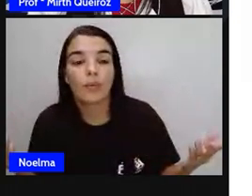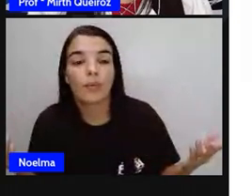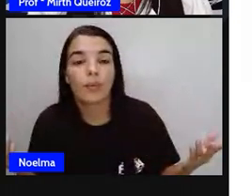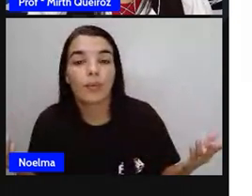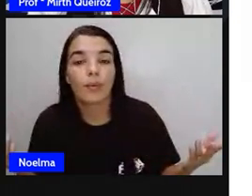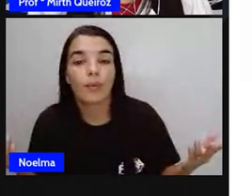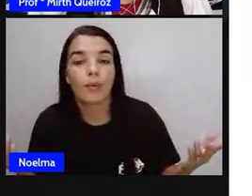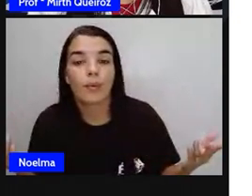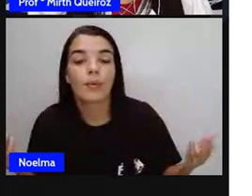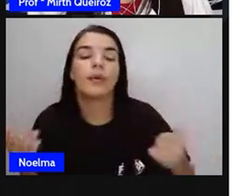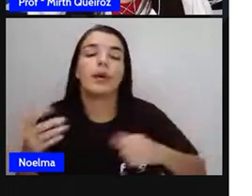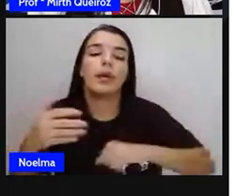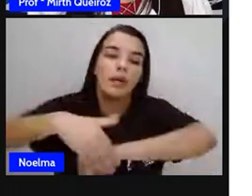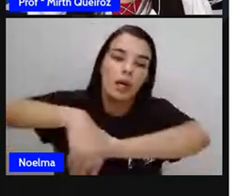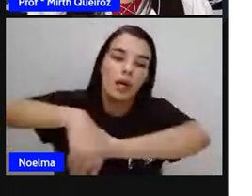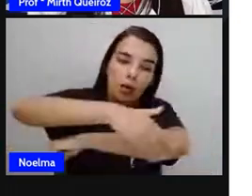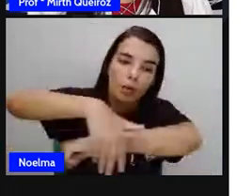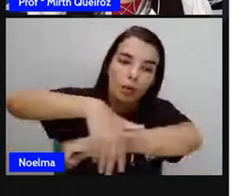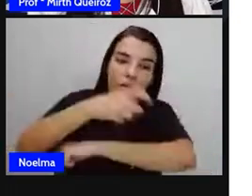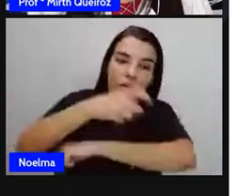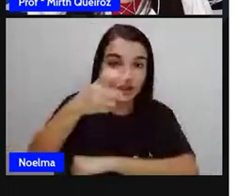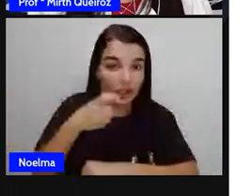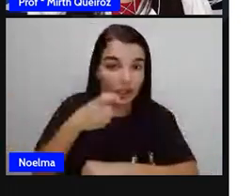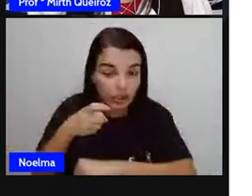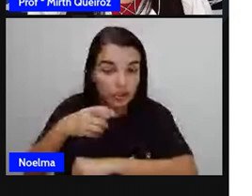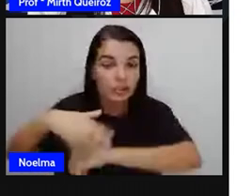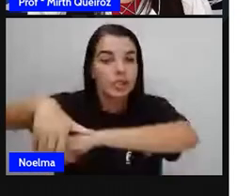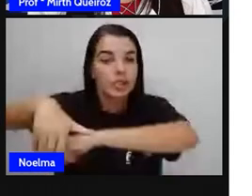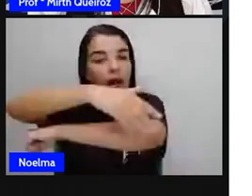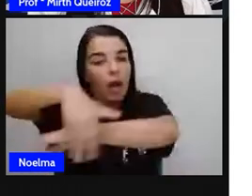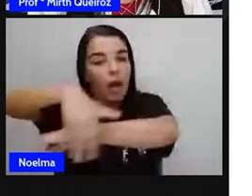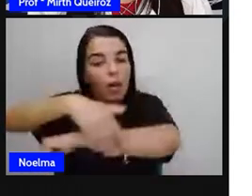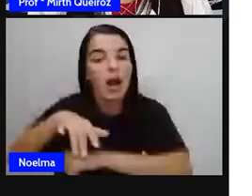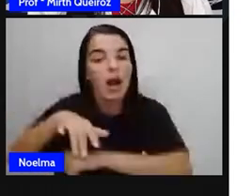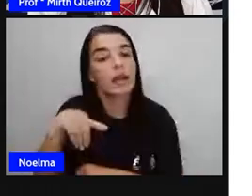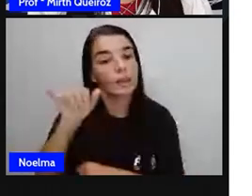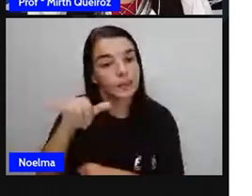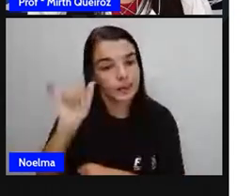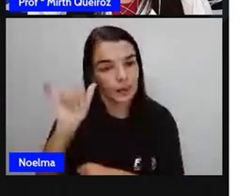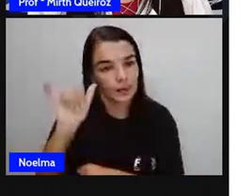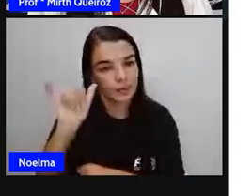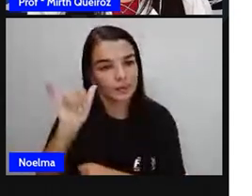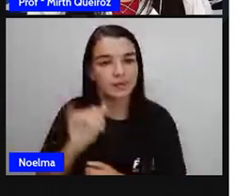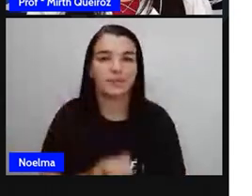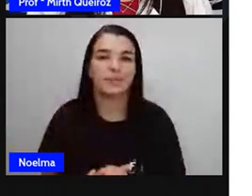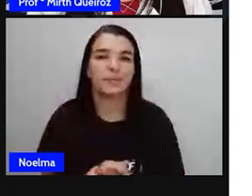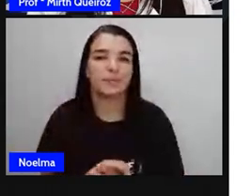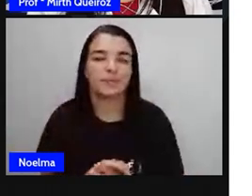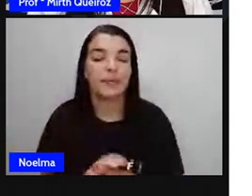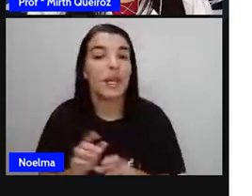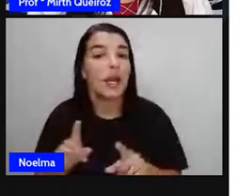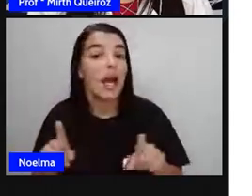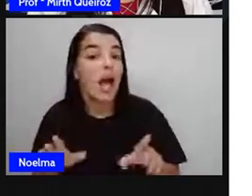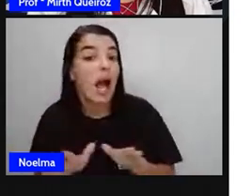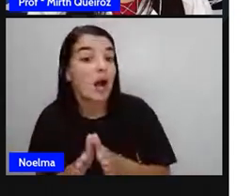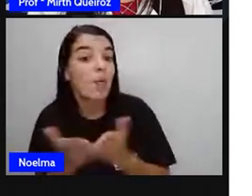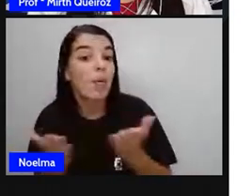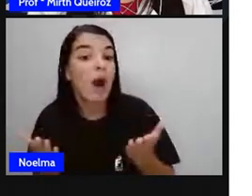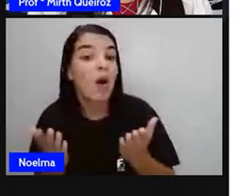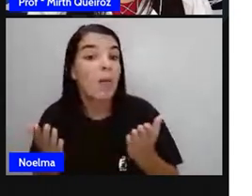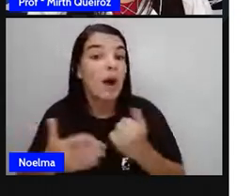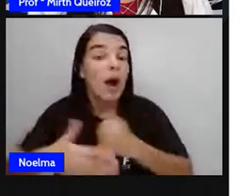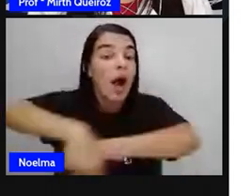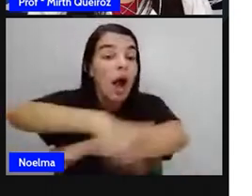90 graus? Quais são? A rua X e a rua Y. Quais são as ruas